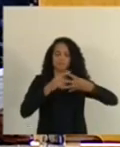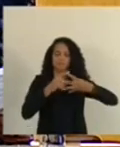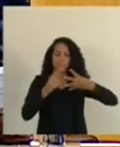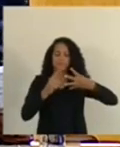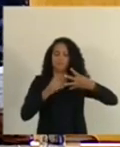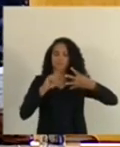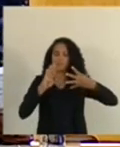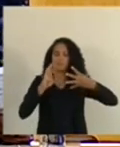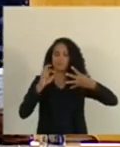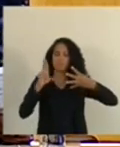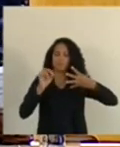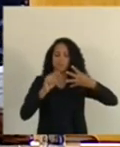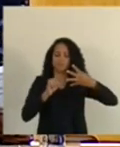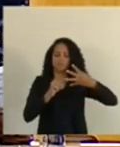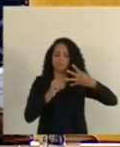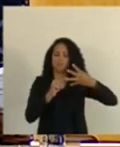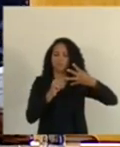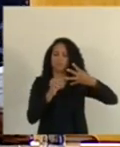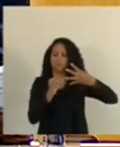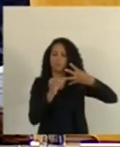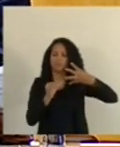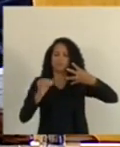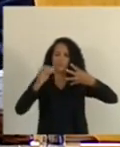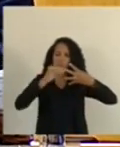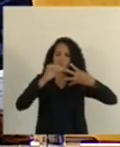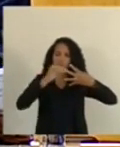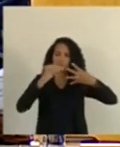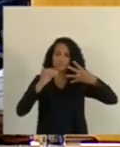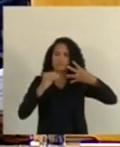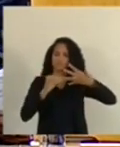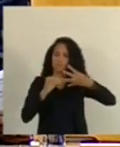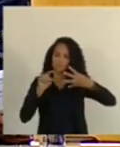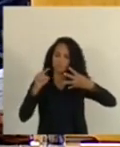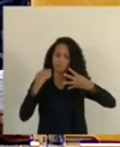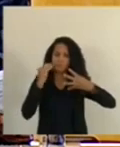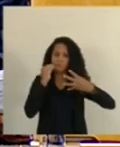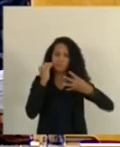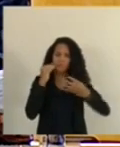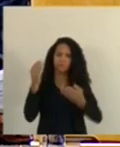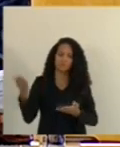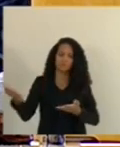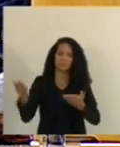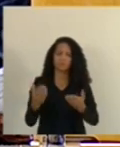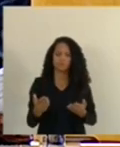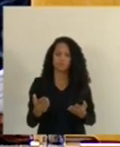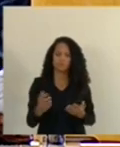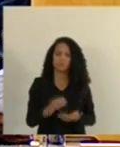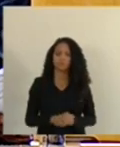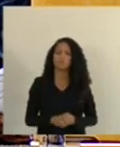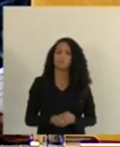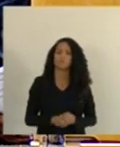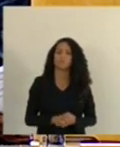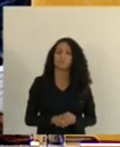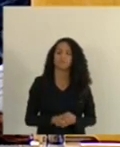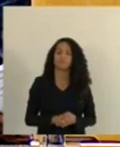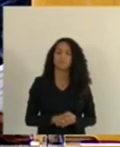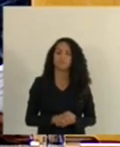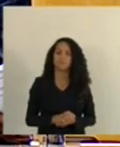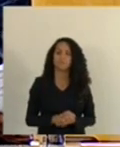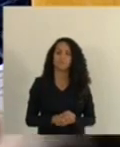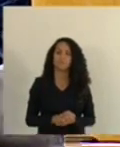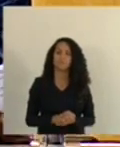e eu gostaria que V. Exª pudesse nos dar a oportunidade de assisti-lo em pronunciamento.